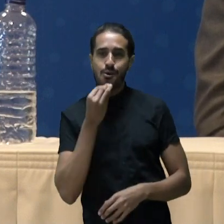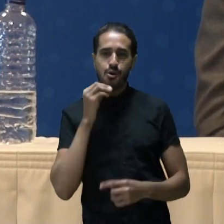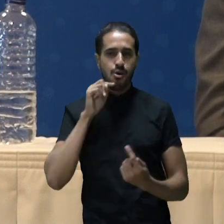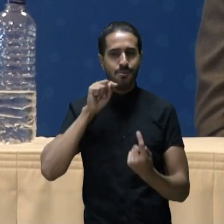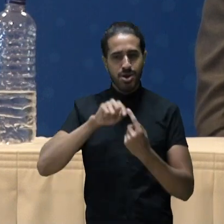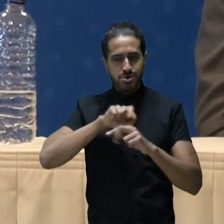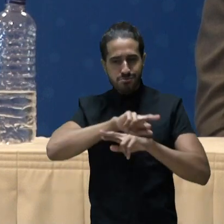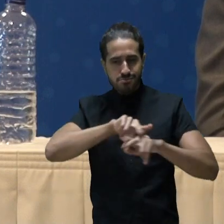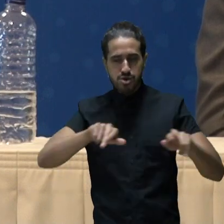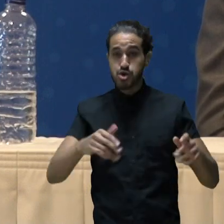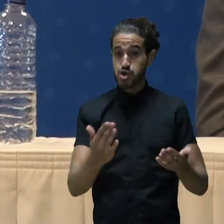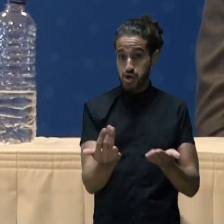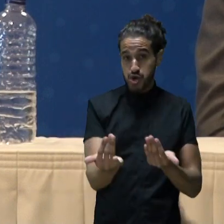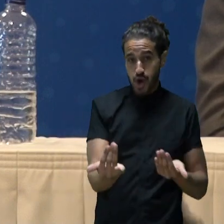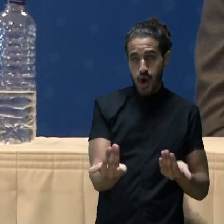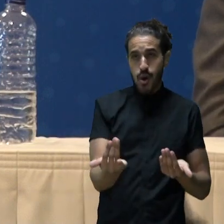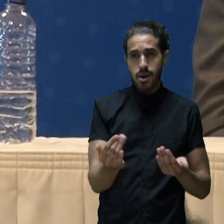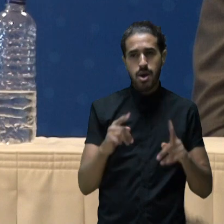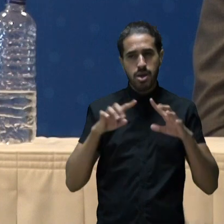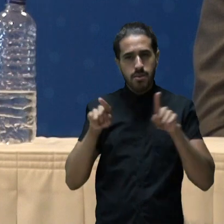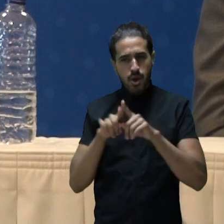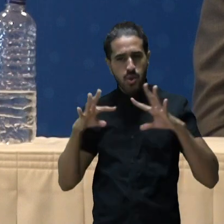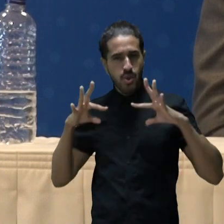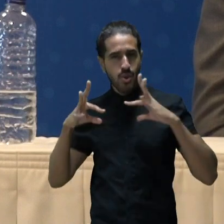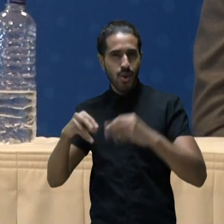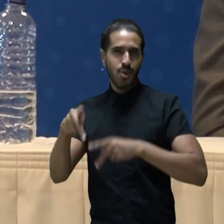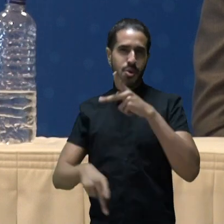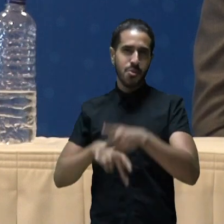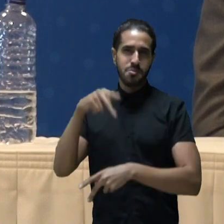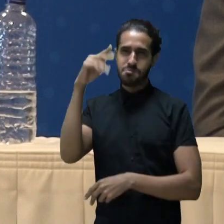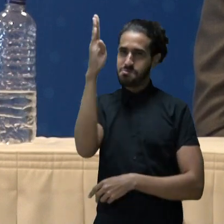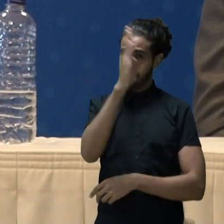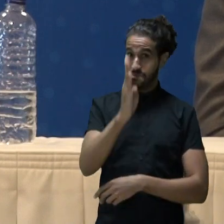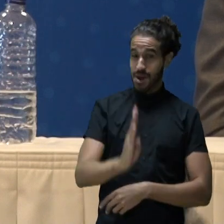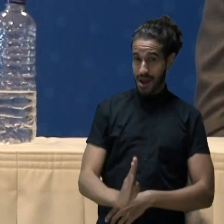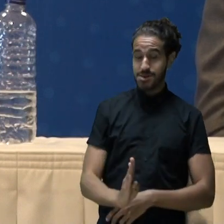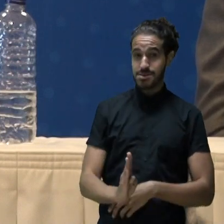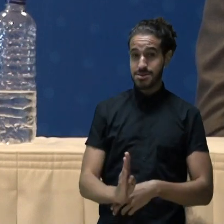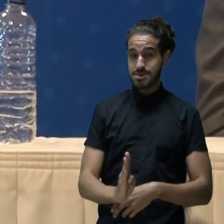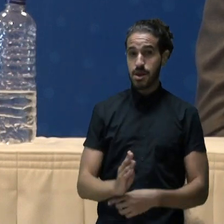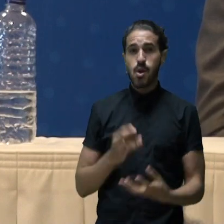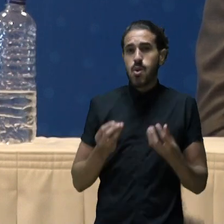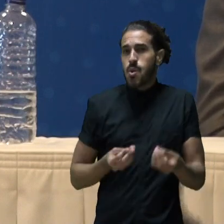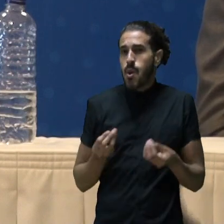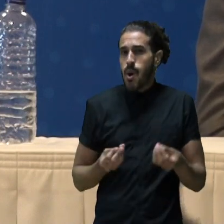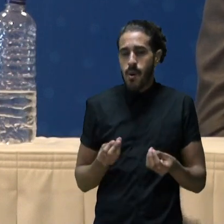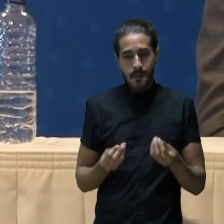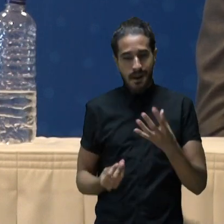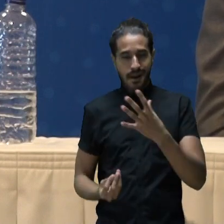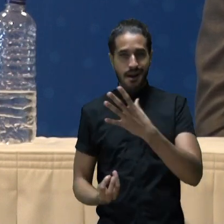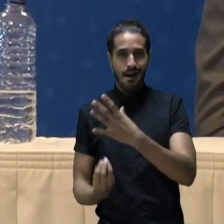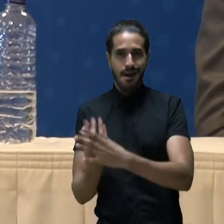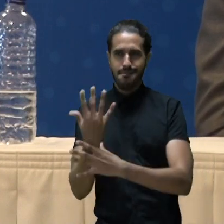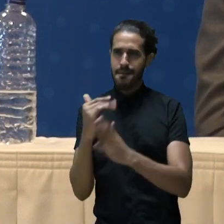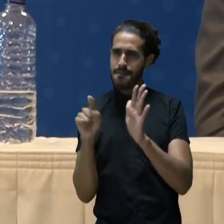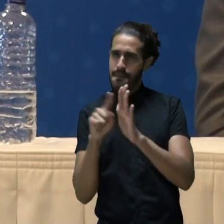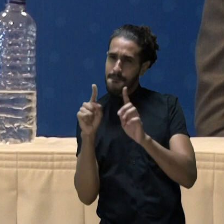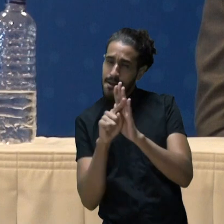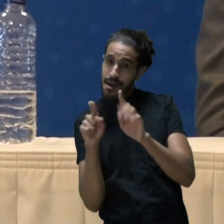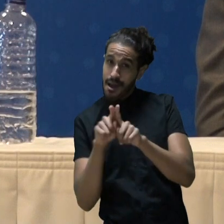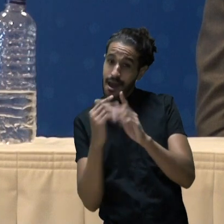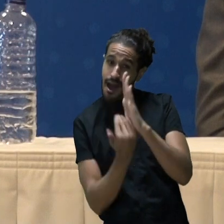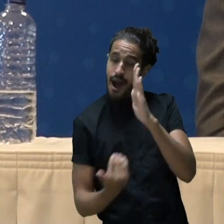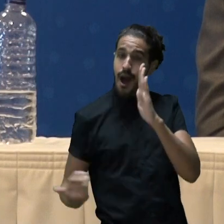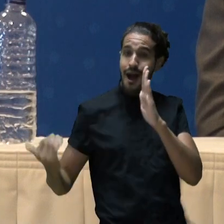para muitos jovens e para toda a população do país por meio da consolidação e